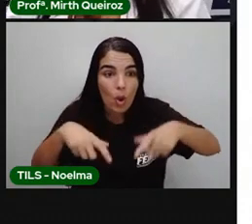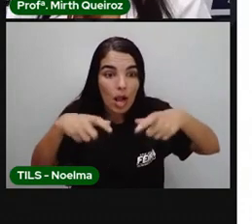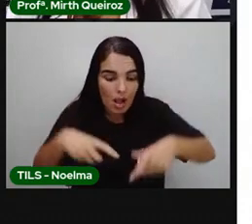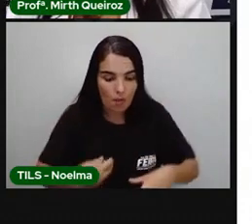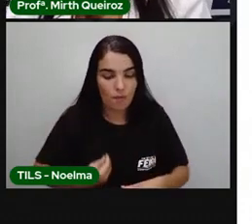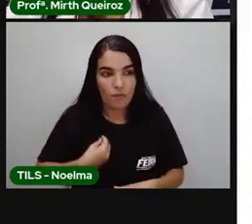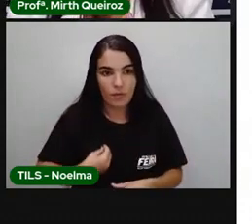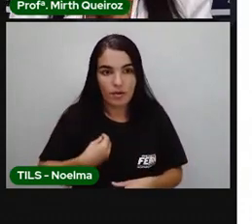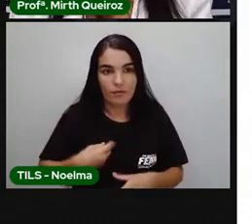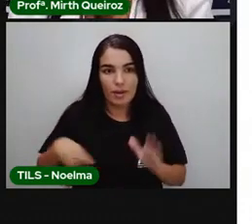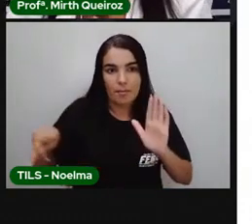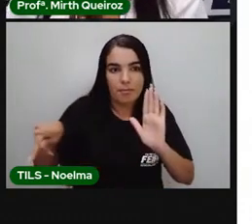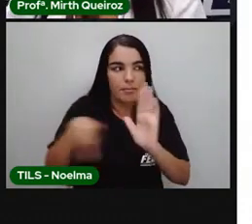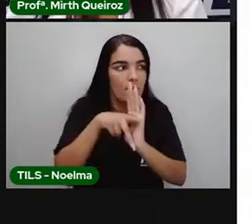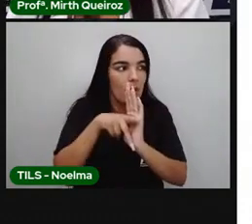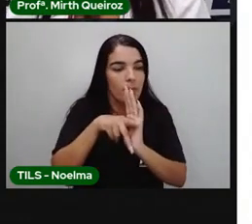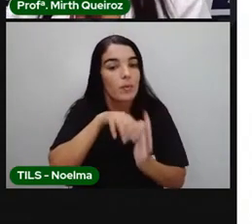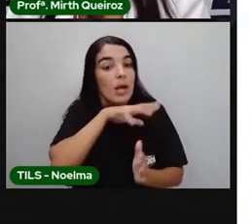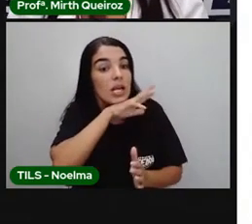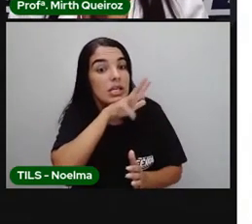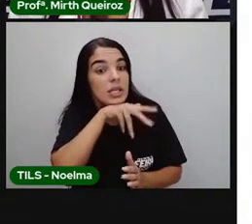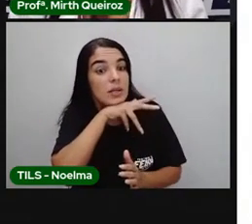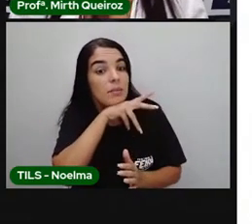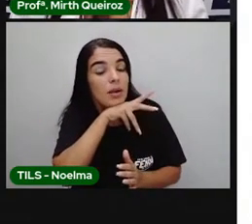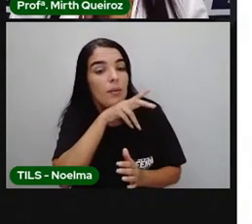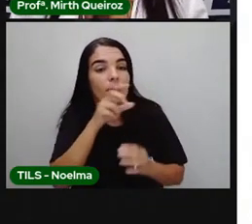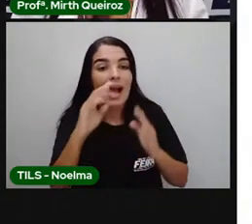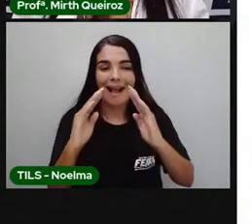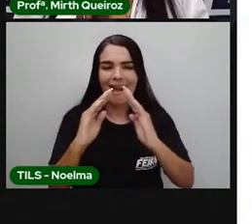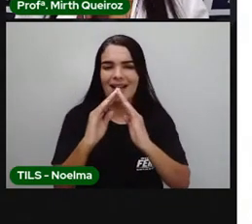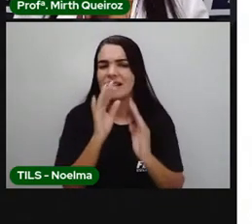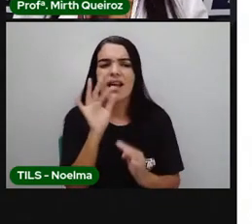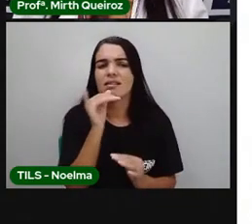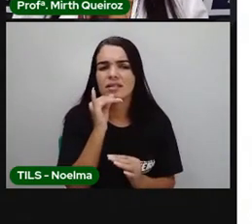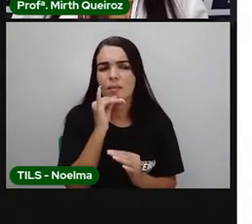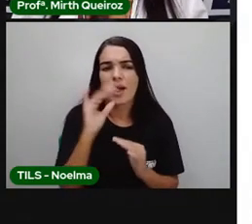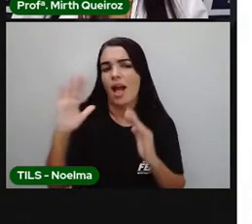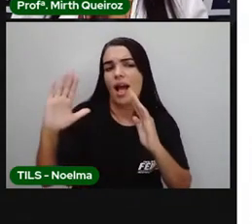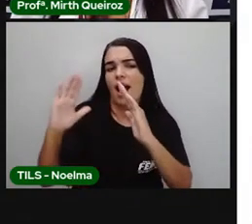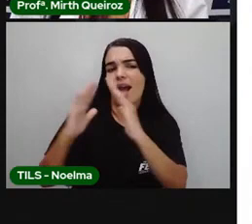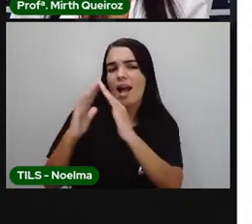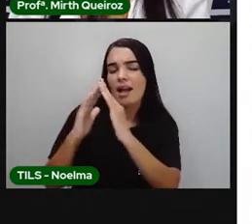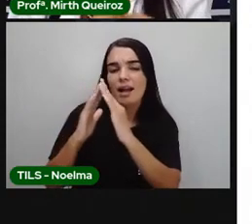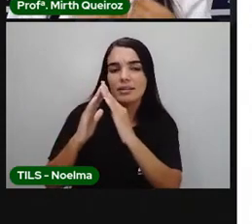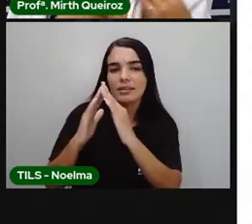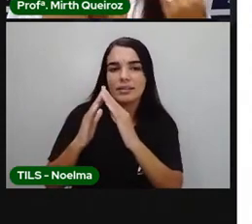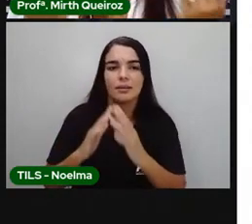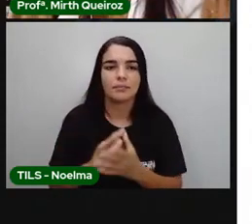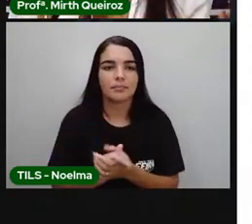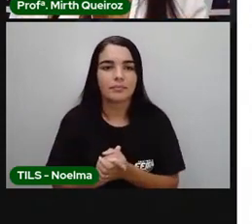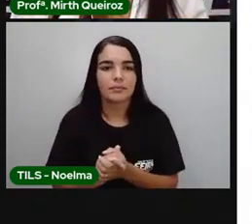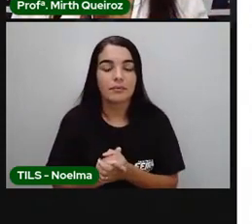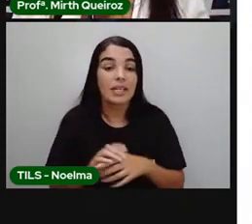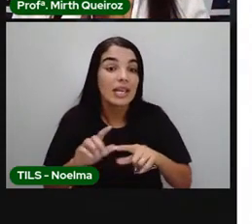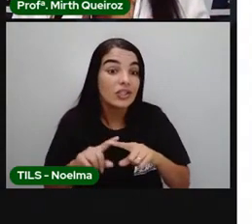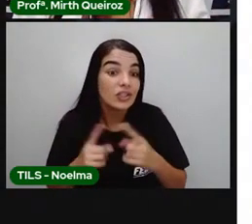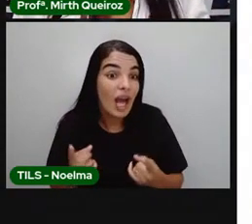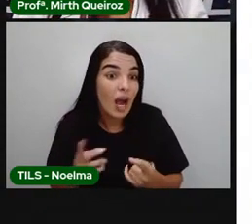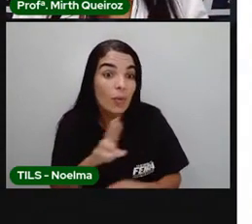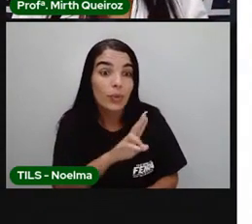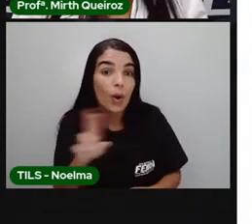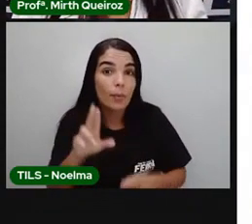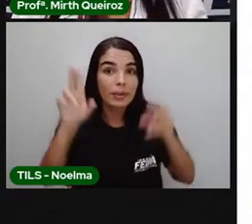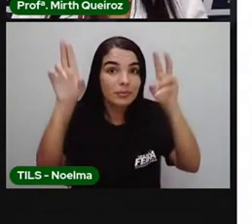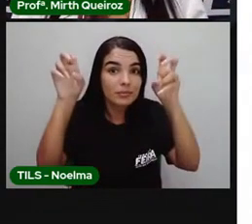vivem, onde cada organismo vive, é o habitat. Já nicho ecológico é o modo de vida